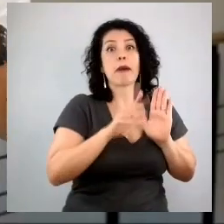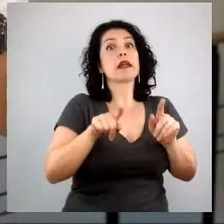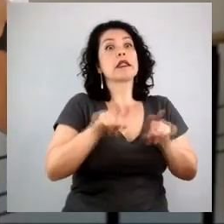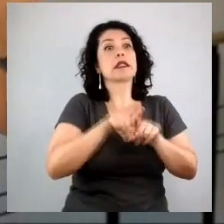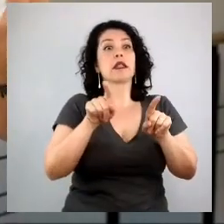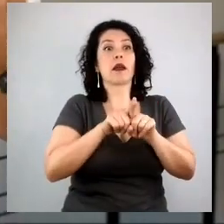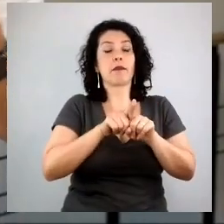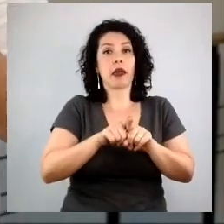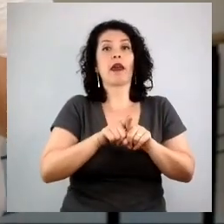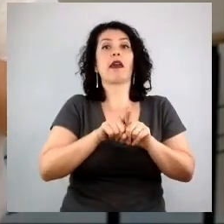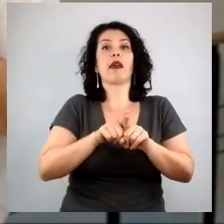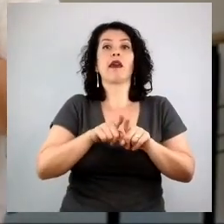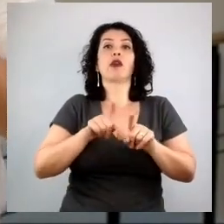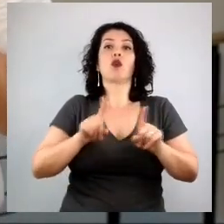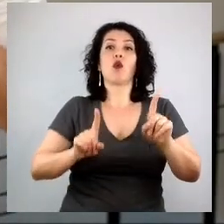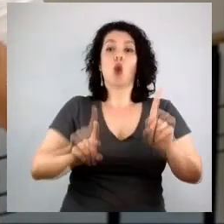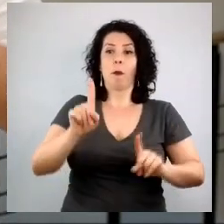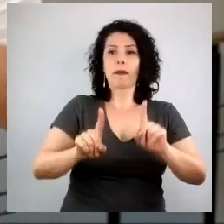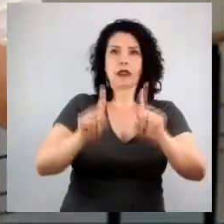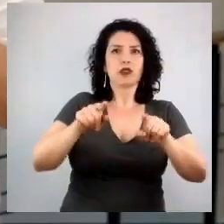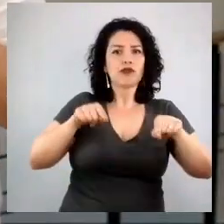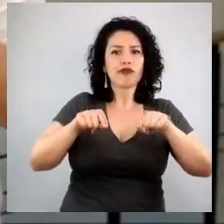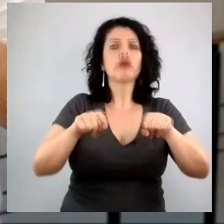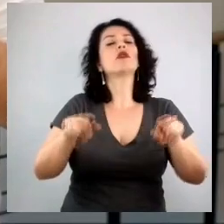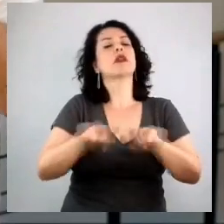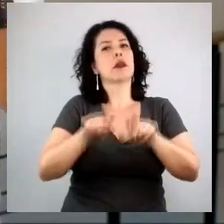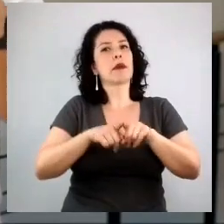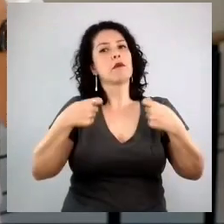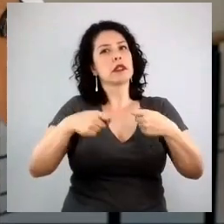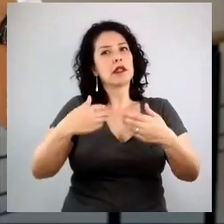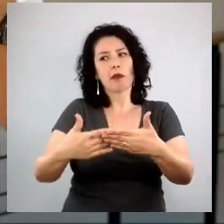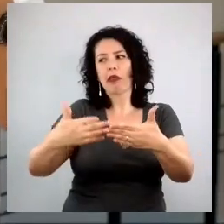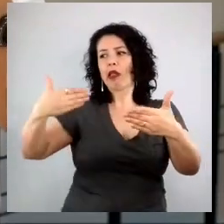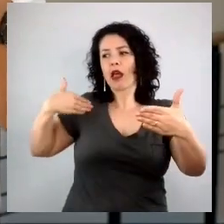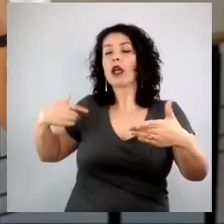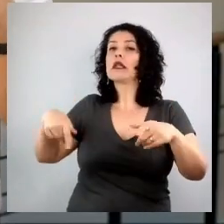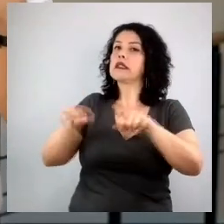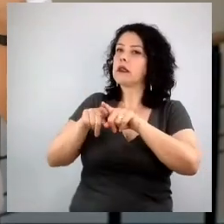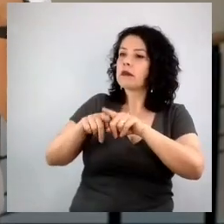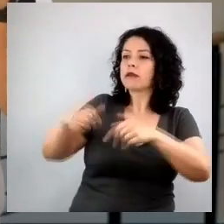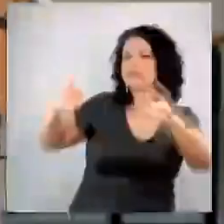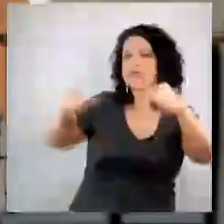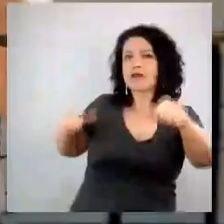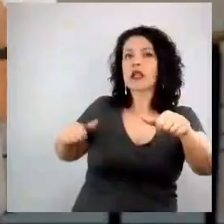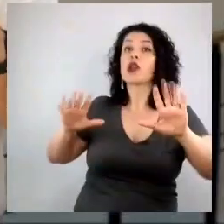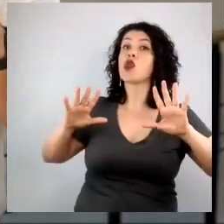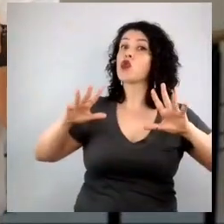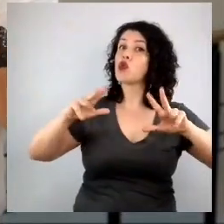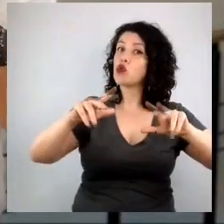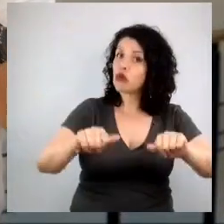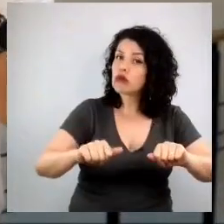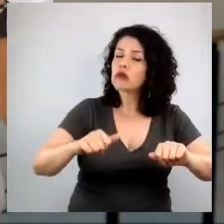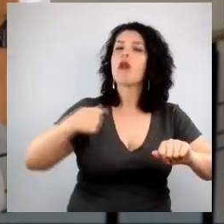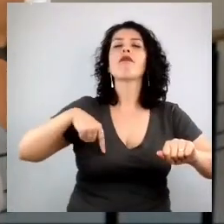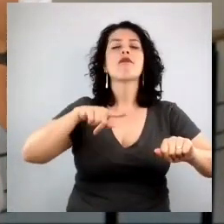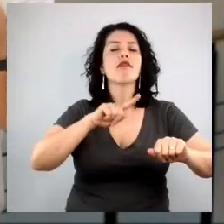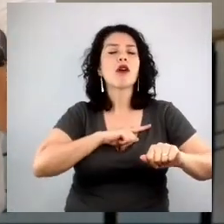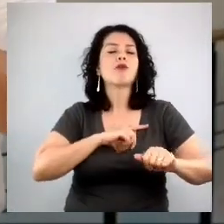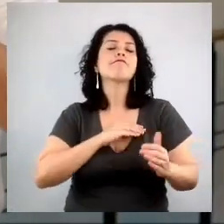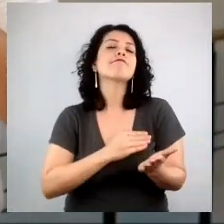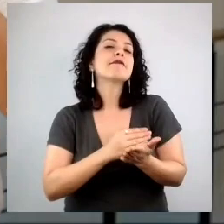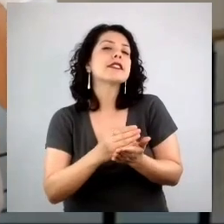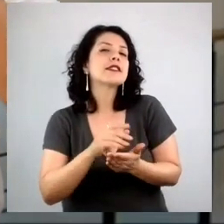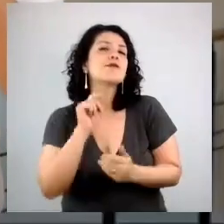no mundo todo, isso está tudo lá no Insights, aí sim, a gente parte para uma